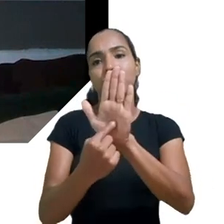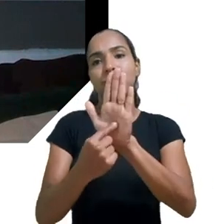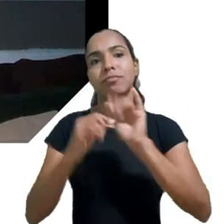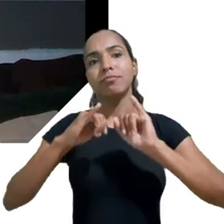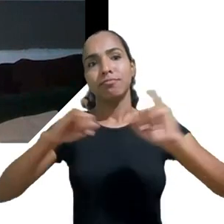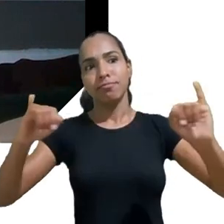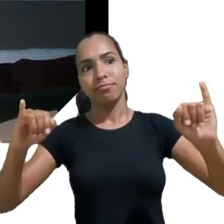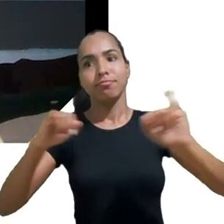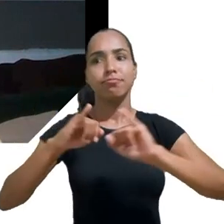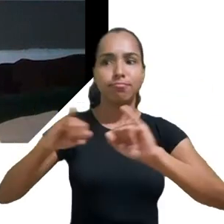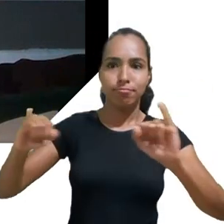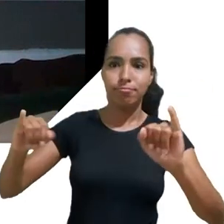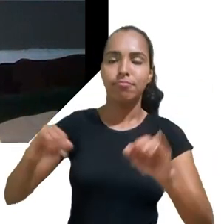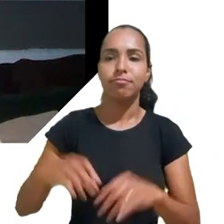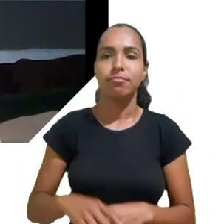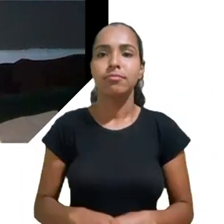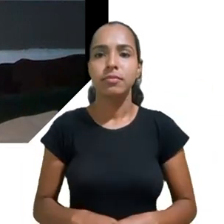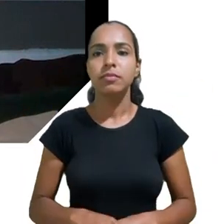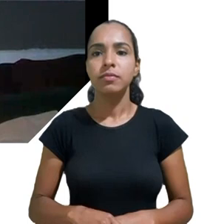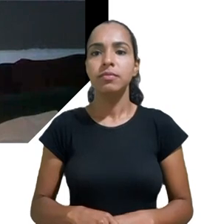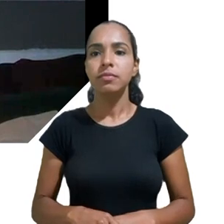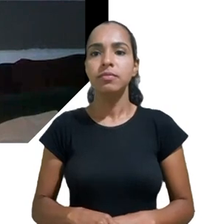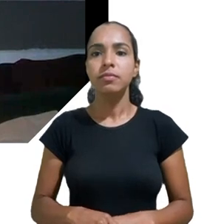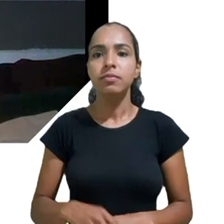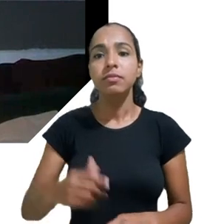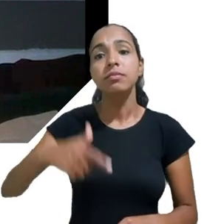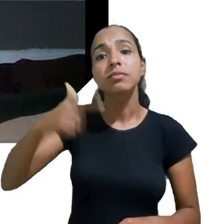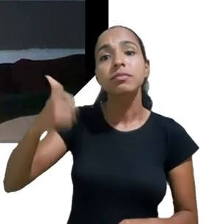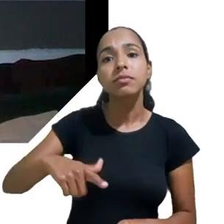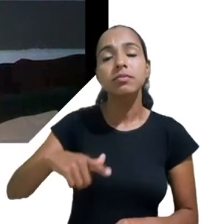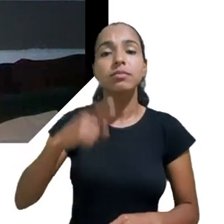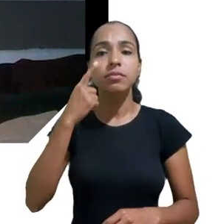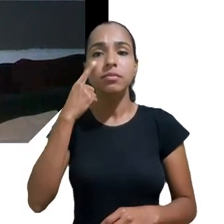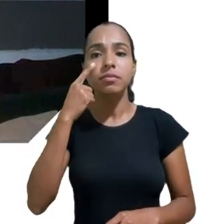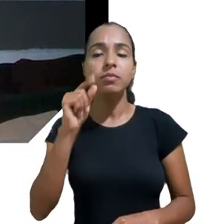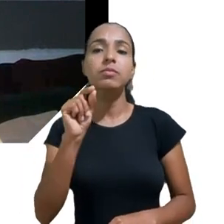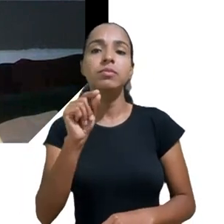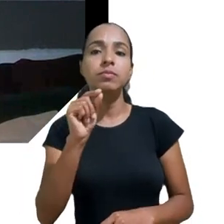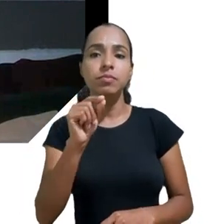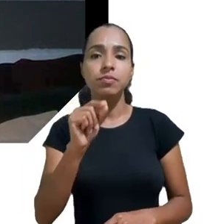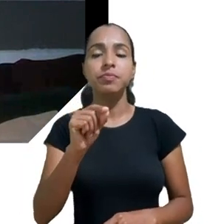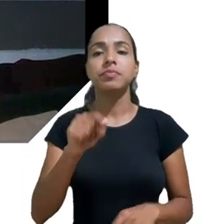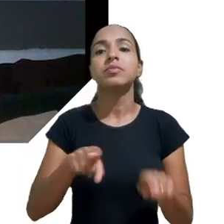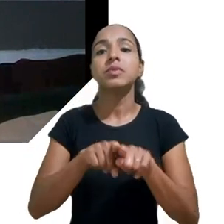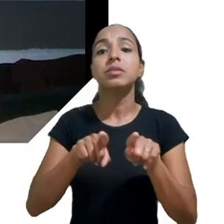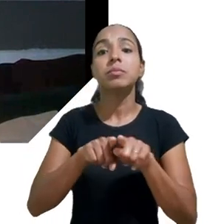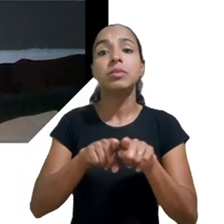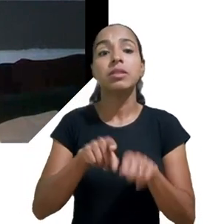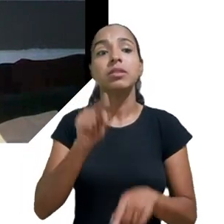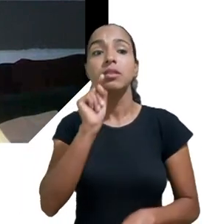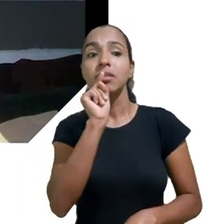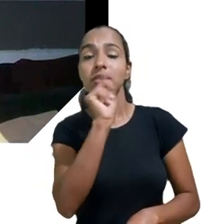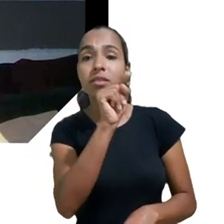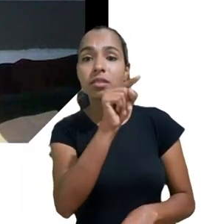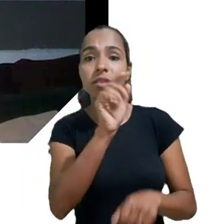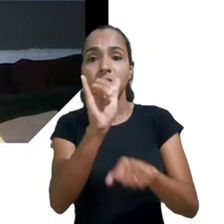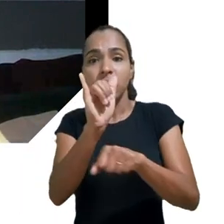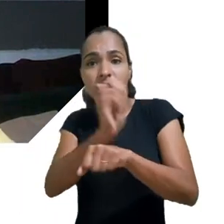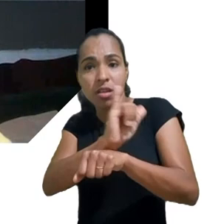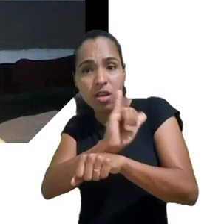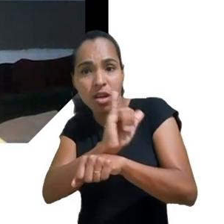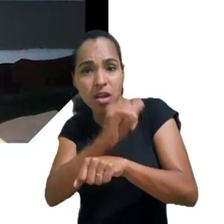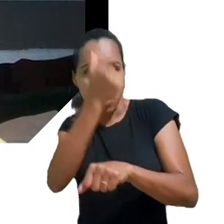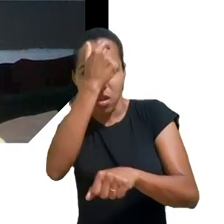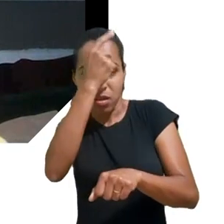tendência, né? Um aumento da autopromoção, ou seja, esses youtubers, esses instagramers, tiktokers, enfim, todas